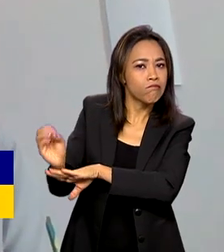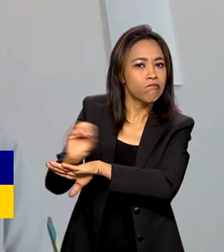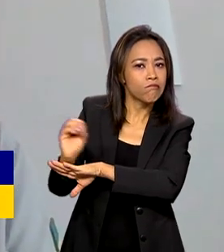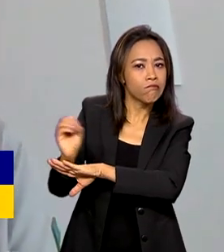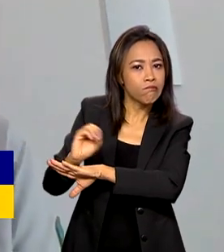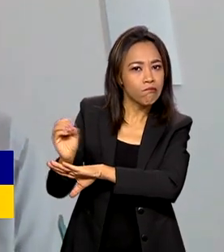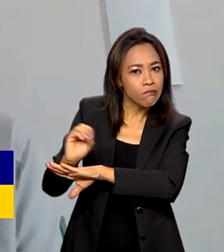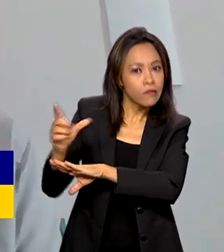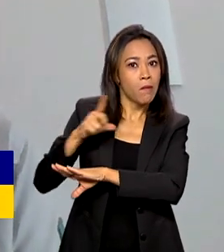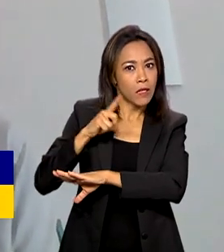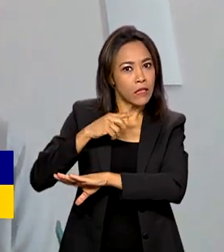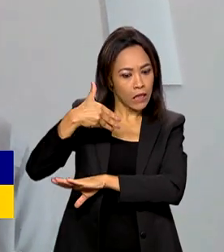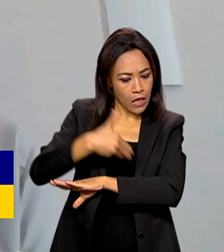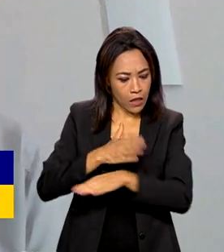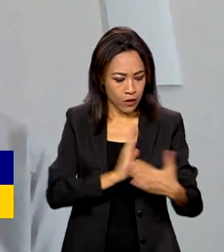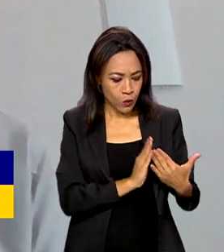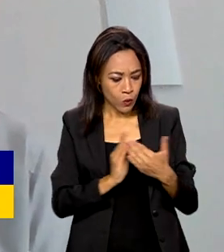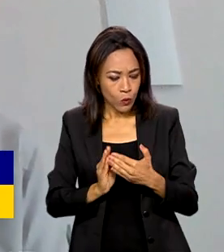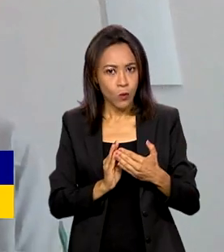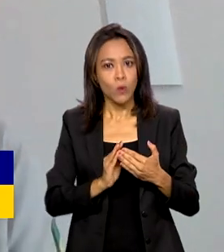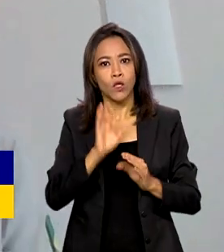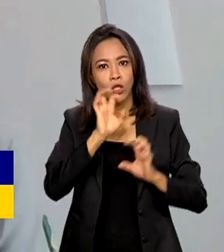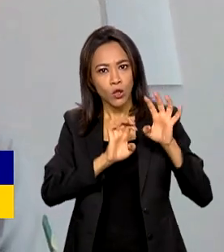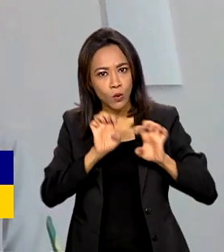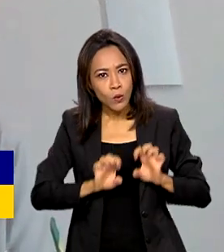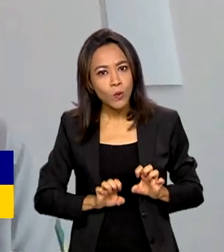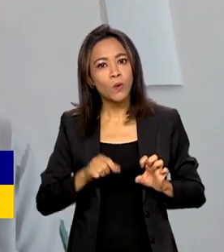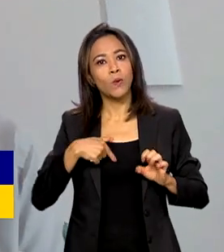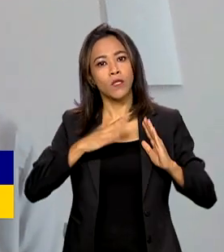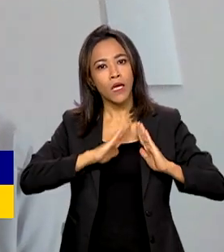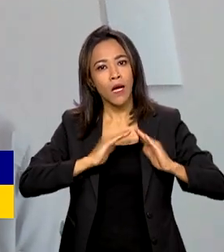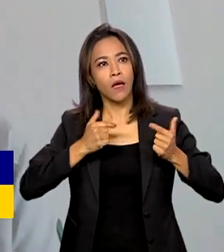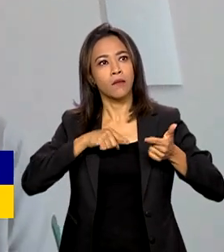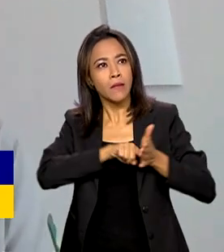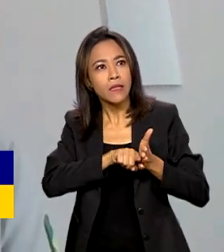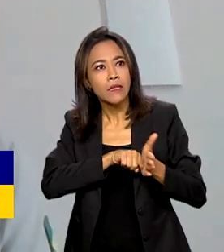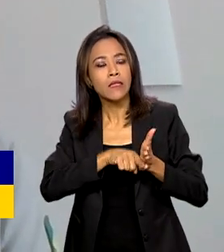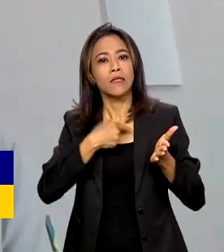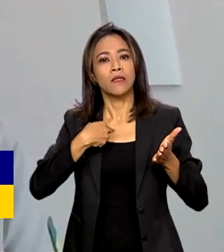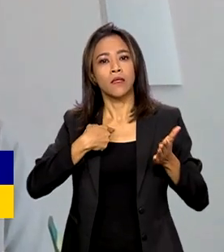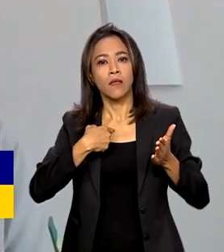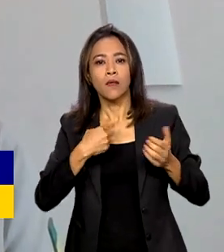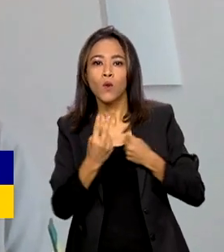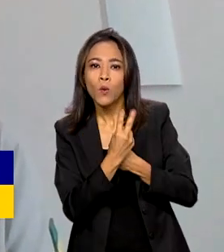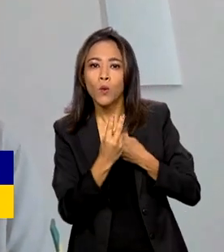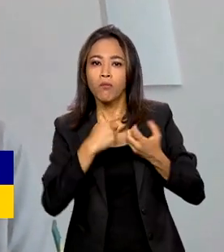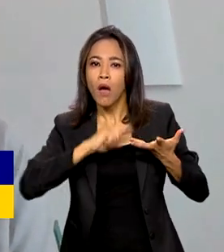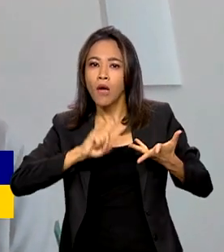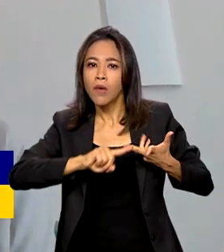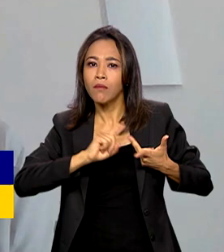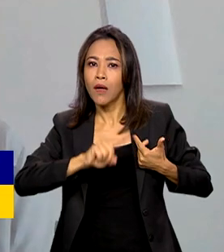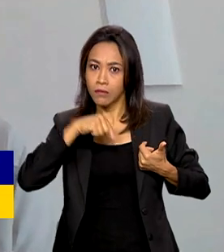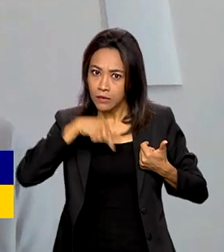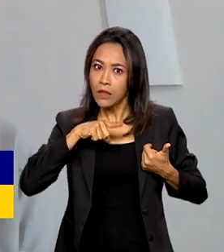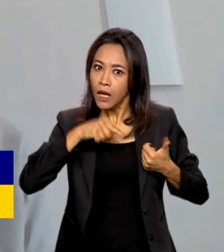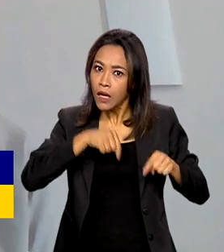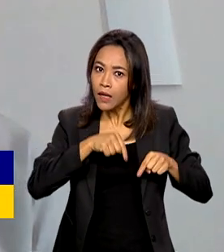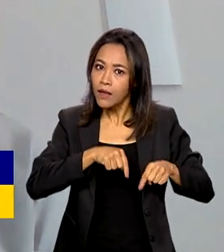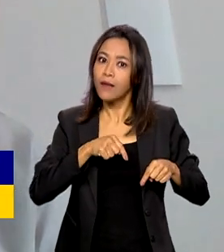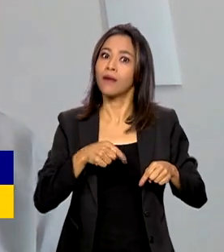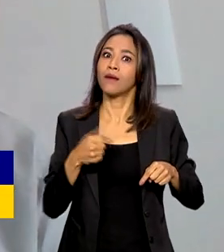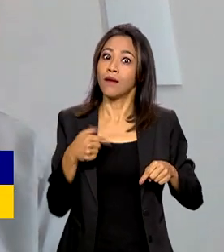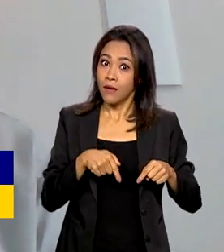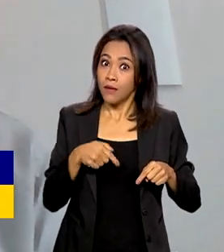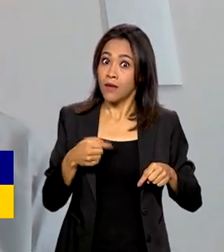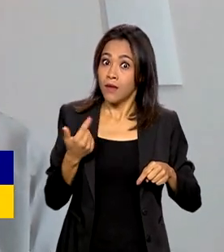com toda uma estrutura, tanto de alojamento quanto de capacidade de pesquisa, favorece atividades que não conseguem